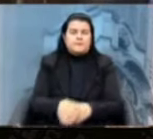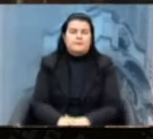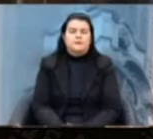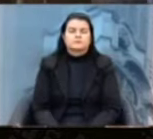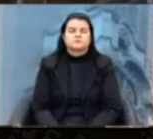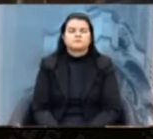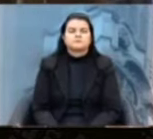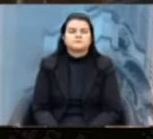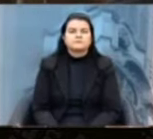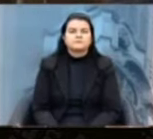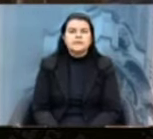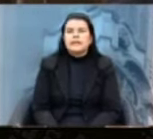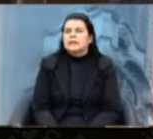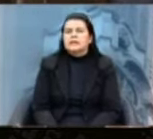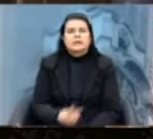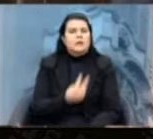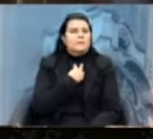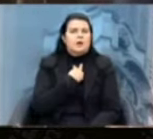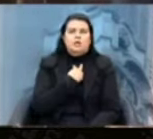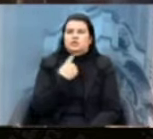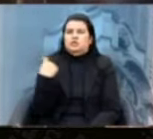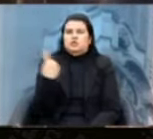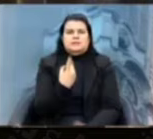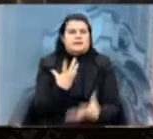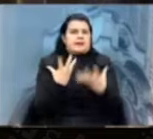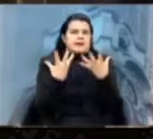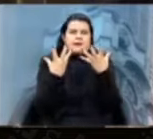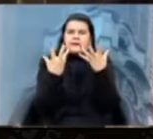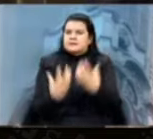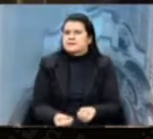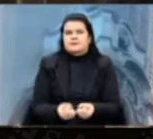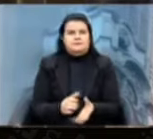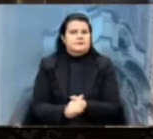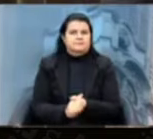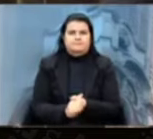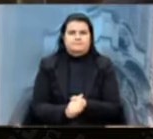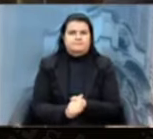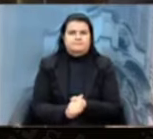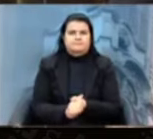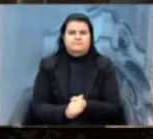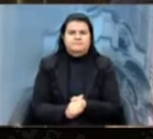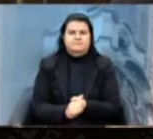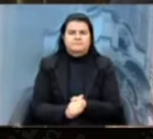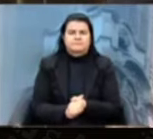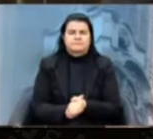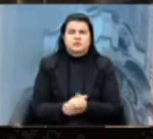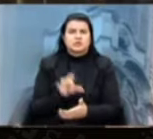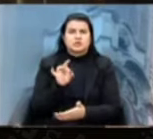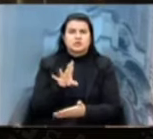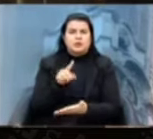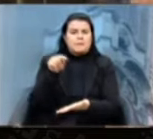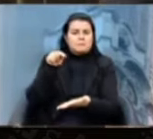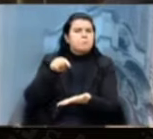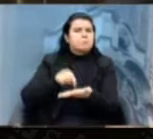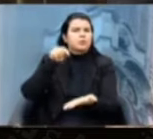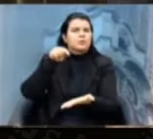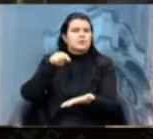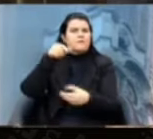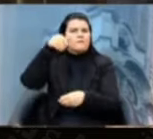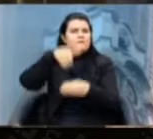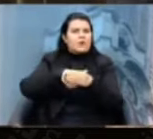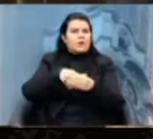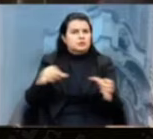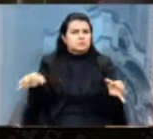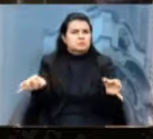Não podemos aceitar que apertar botões, declarar um voto,